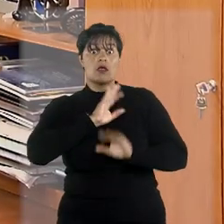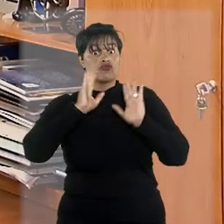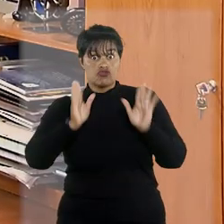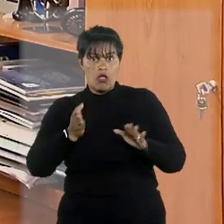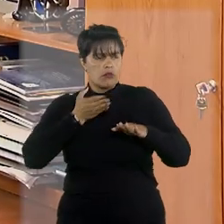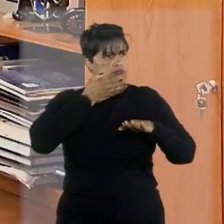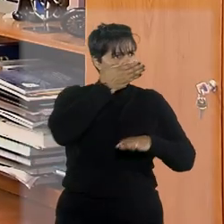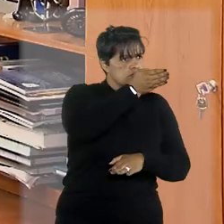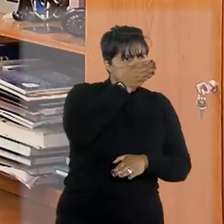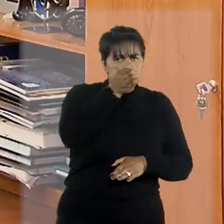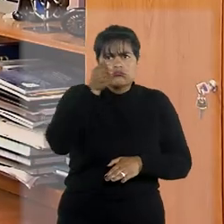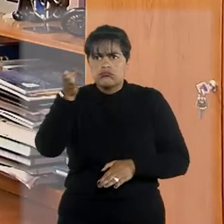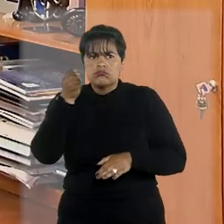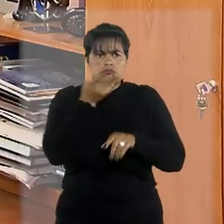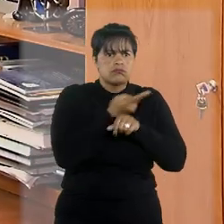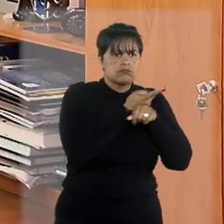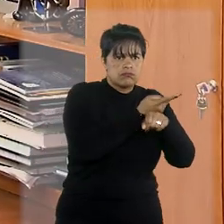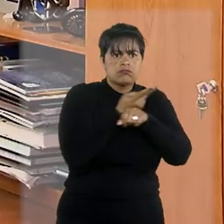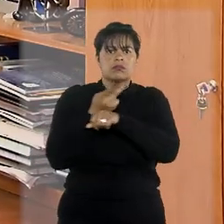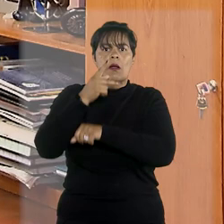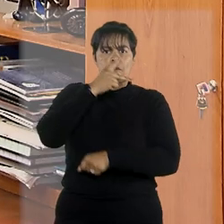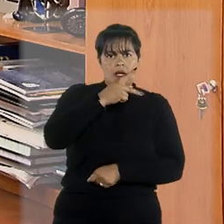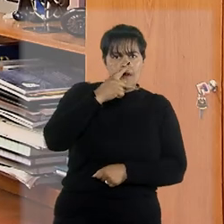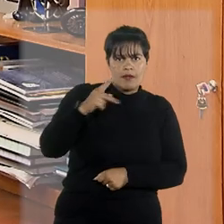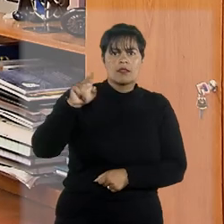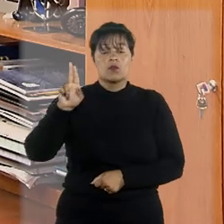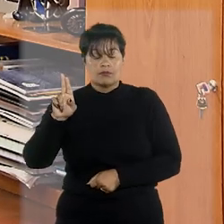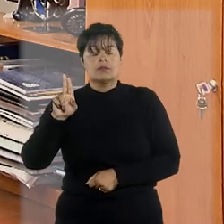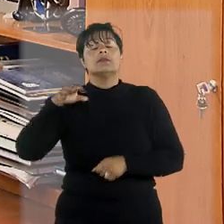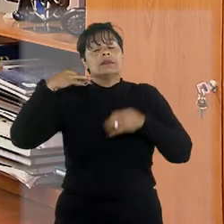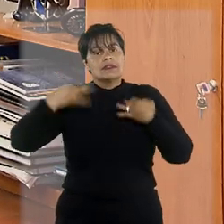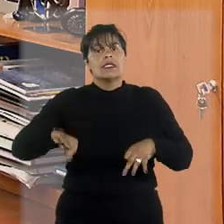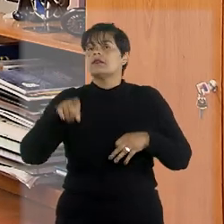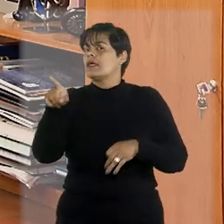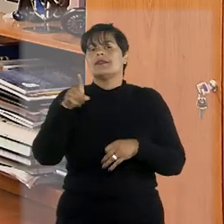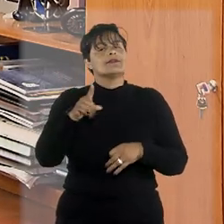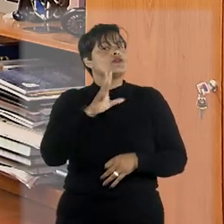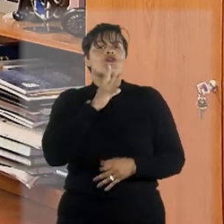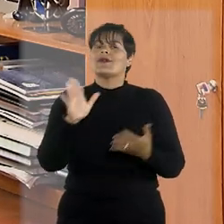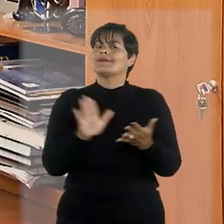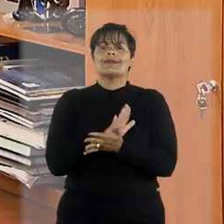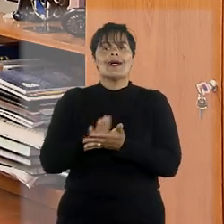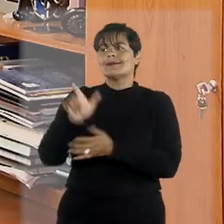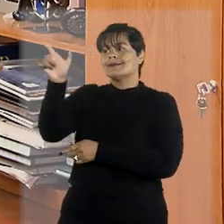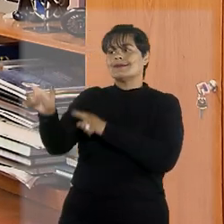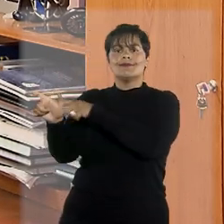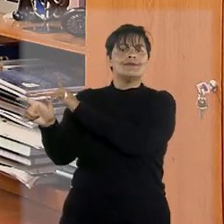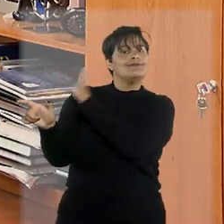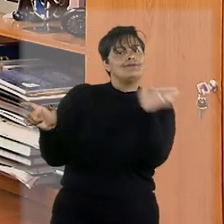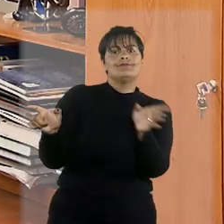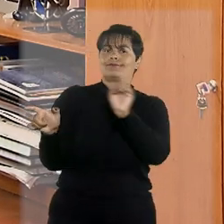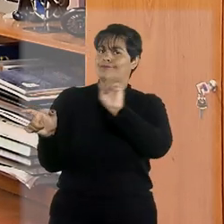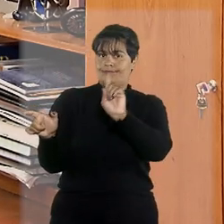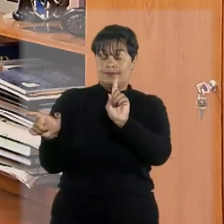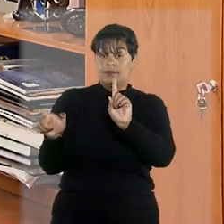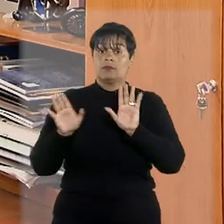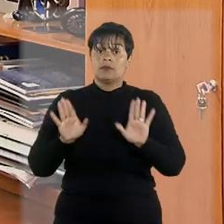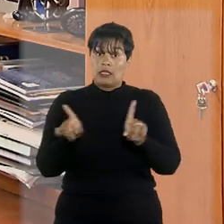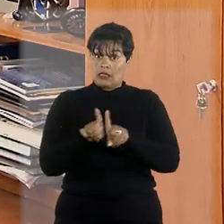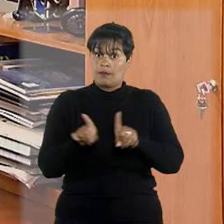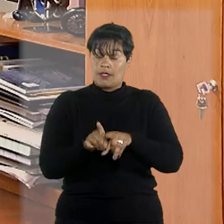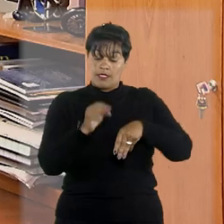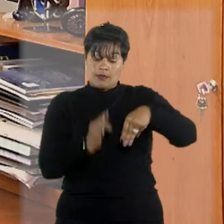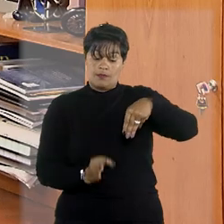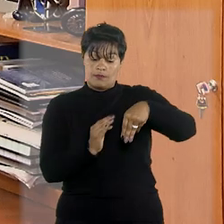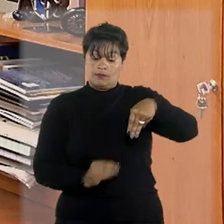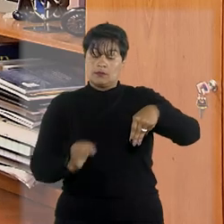de polícia pacificadora declararam que não tinham conhecimento do envolvimento do músico. O relator disse ainda que o acórdão do TJ